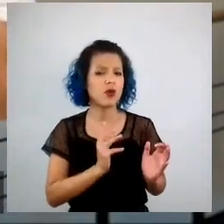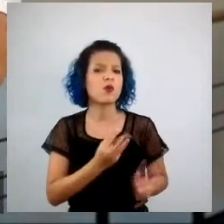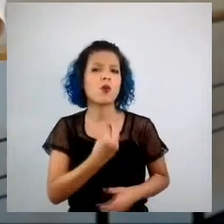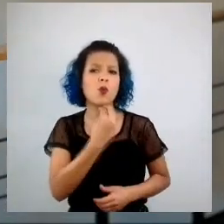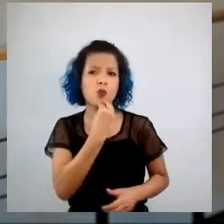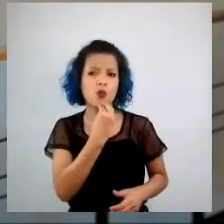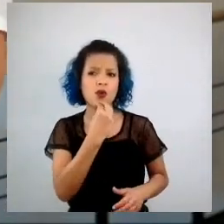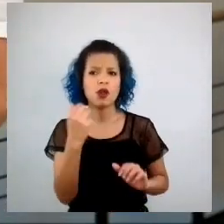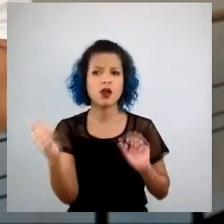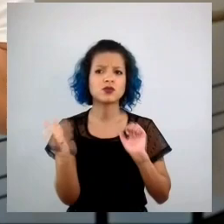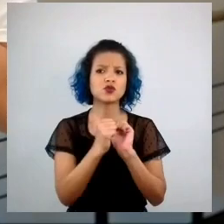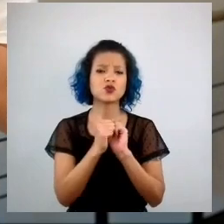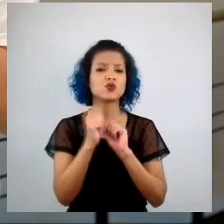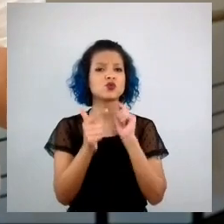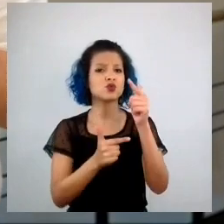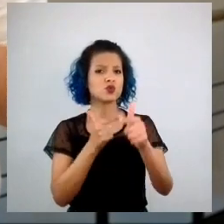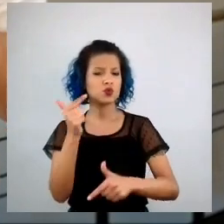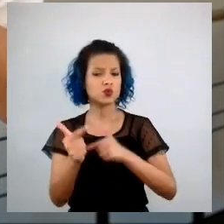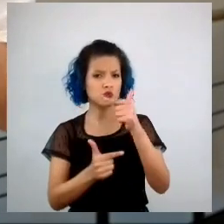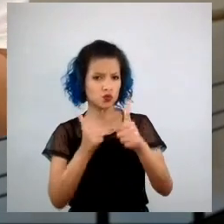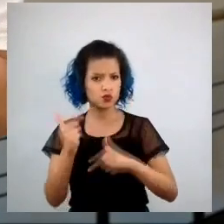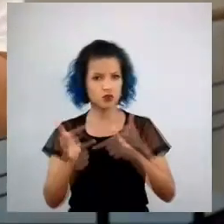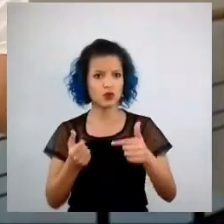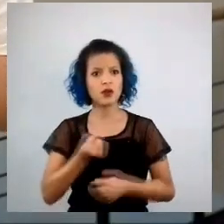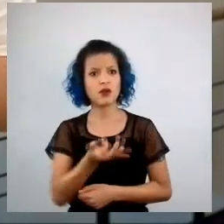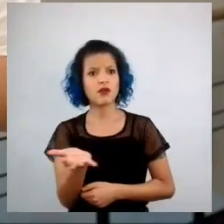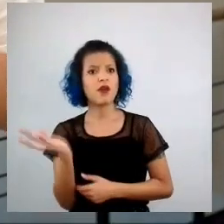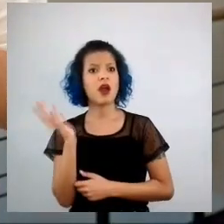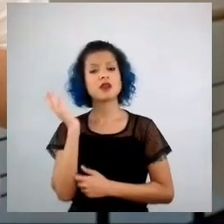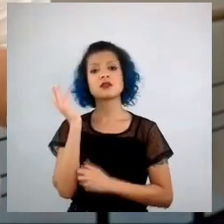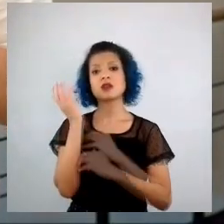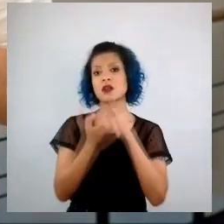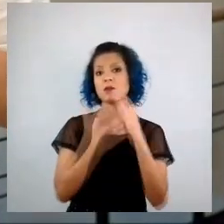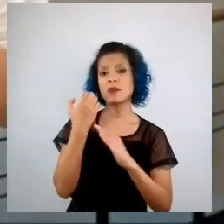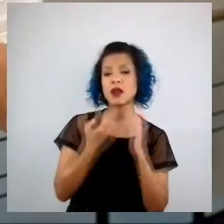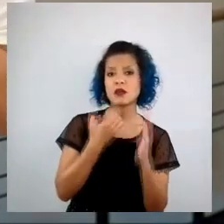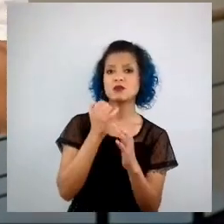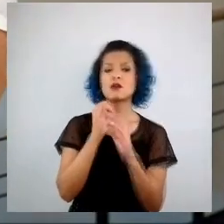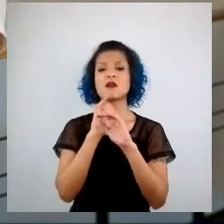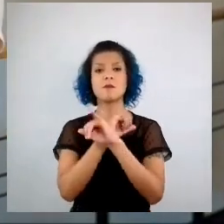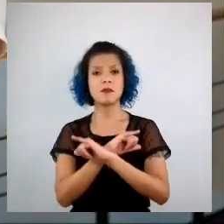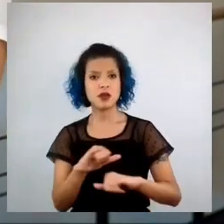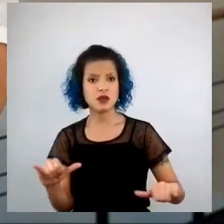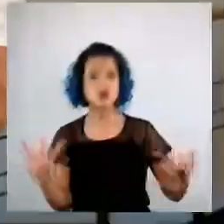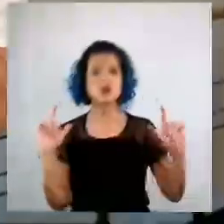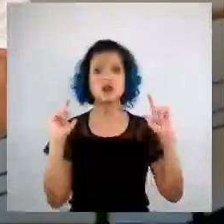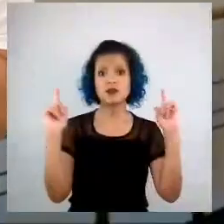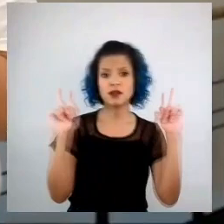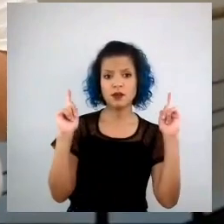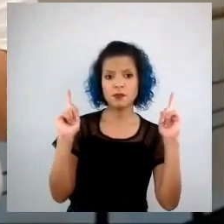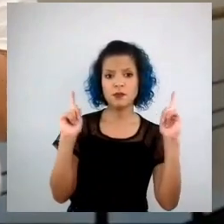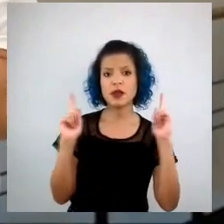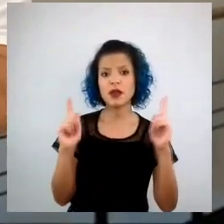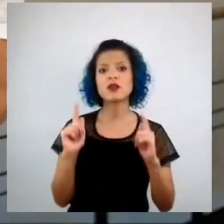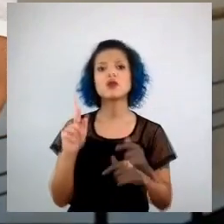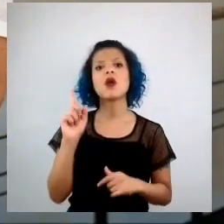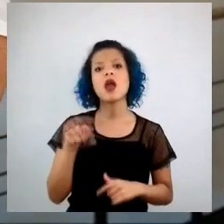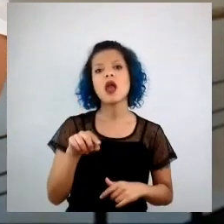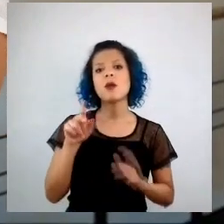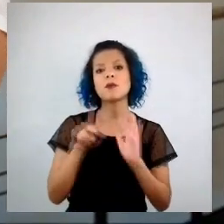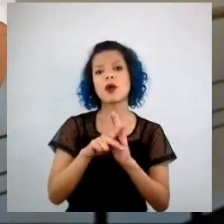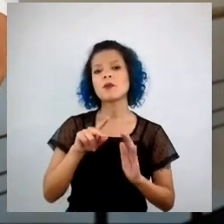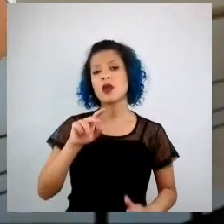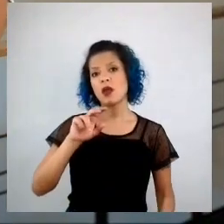junto, e também uma série de empresas de mídia e entretenimento, tipo Play 9, que são os canais dos Irmãos Neto, Universal